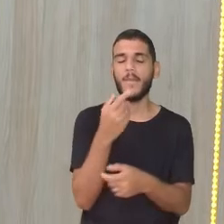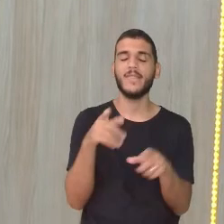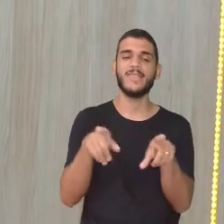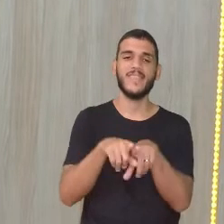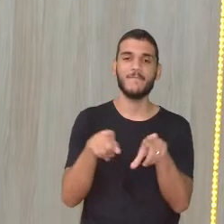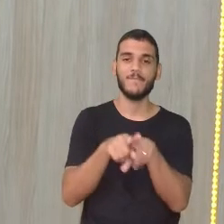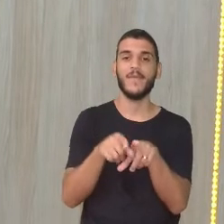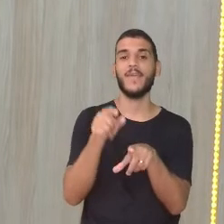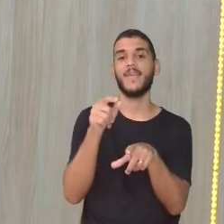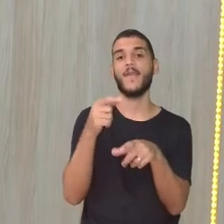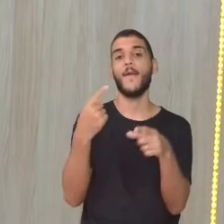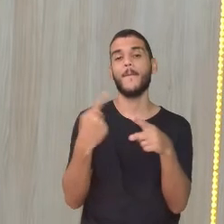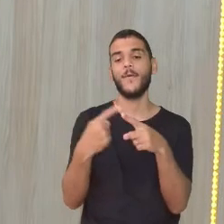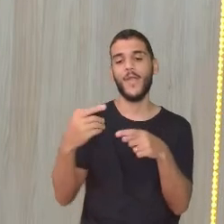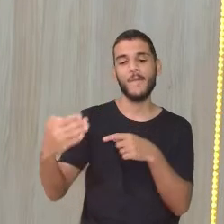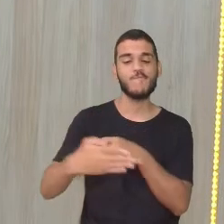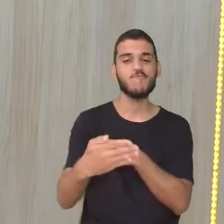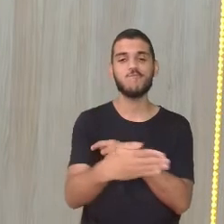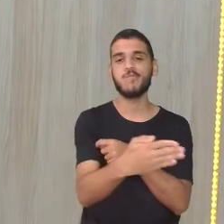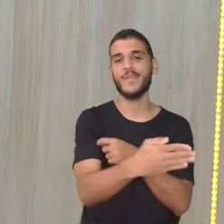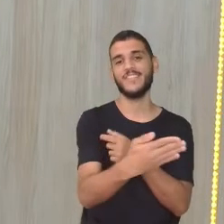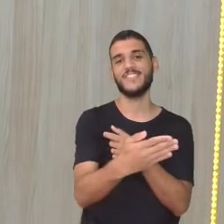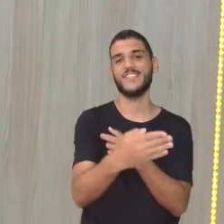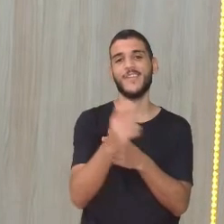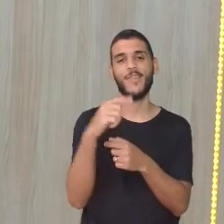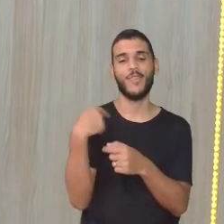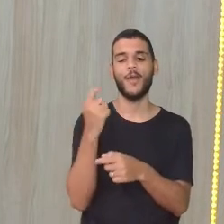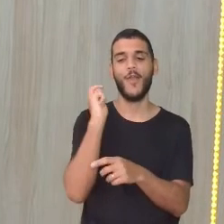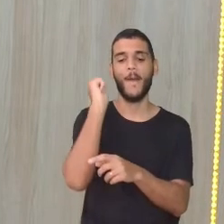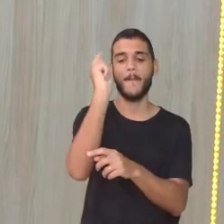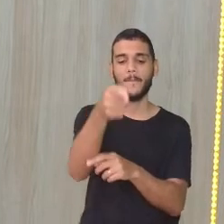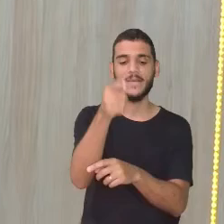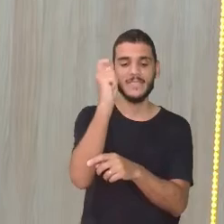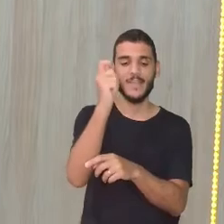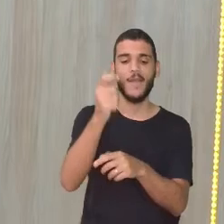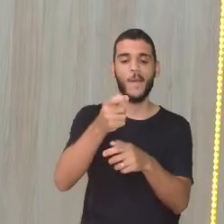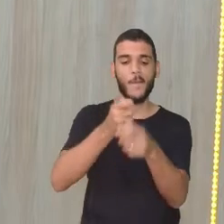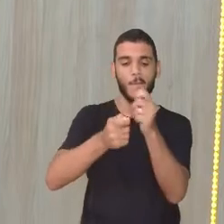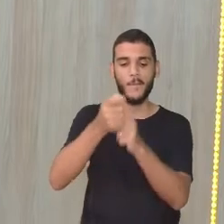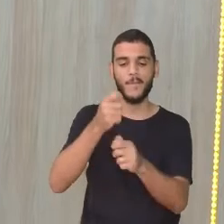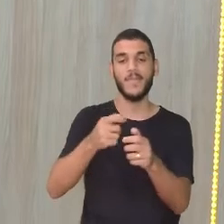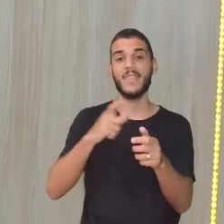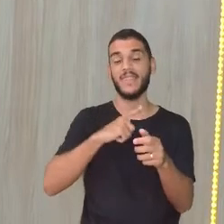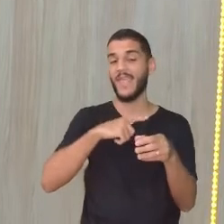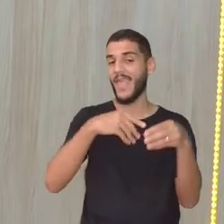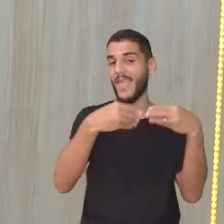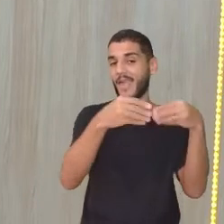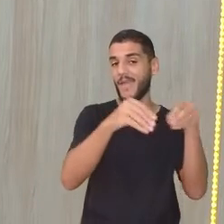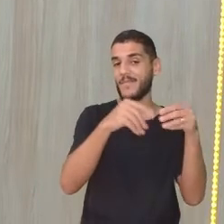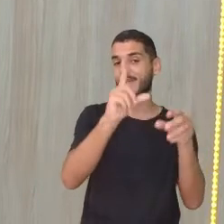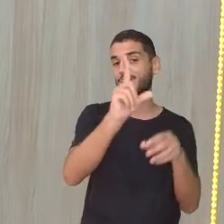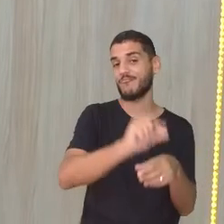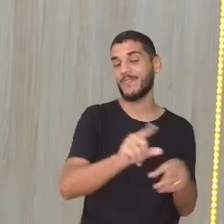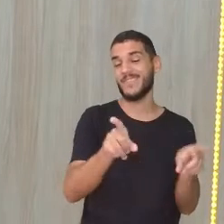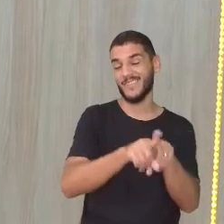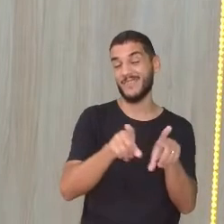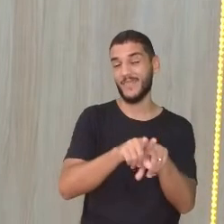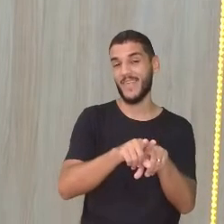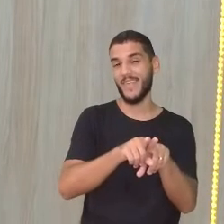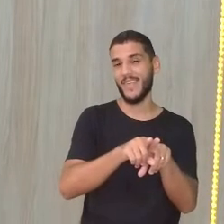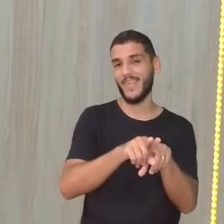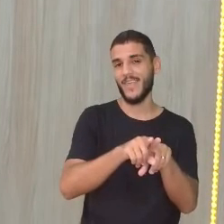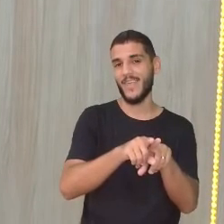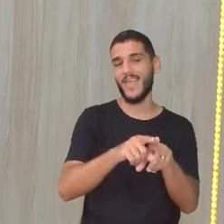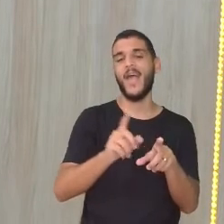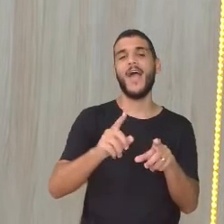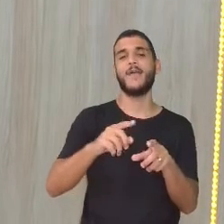importante que todos vocês entendam isso. Que uma coisa, ela vai influenciando em outra. E essa outra